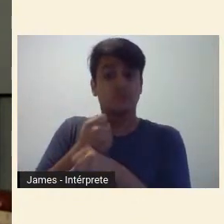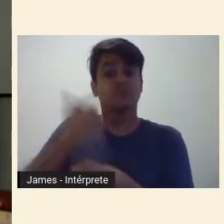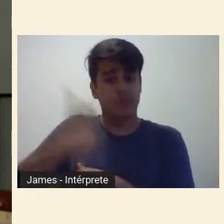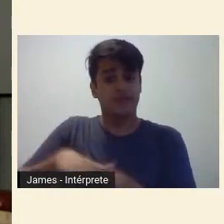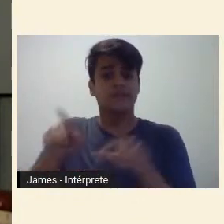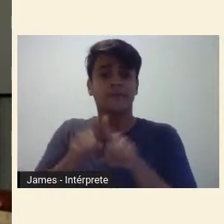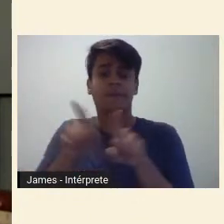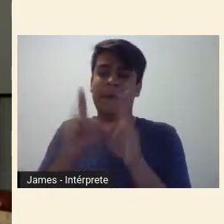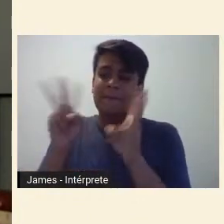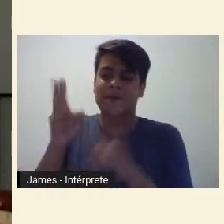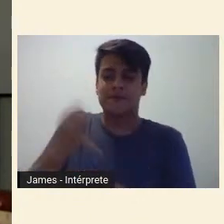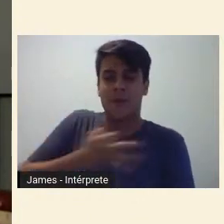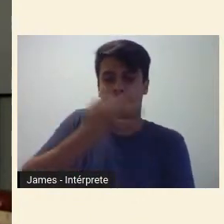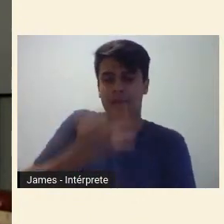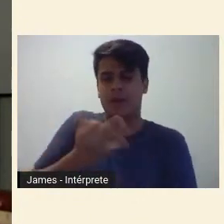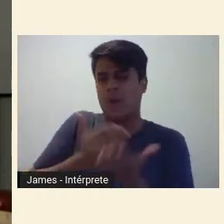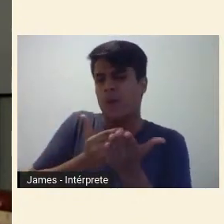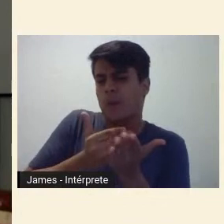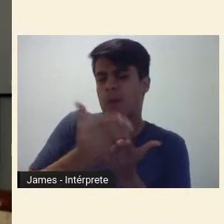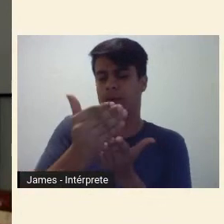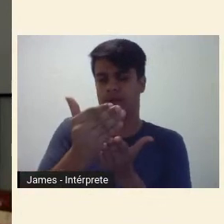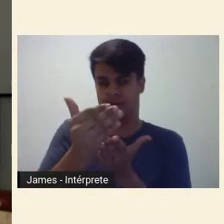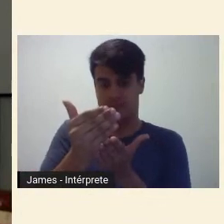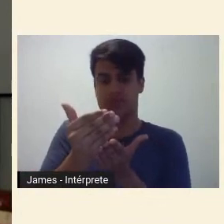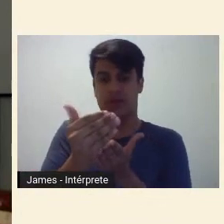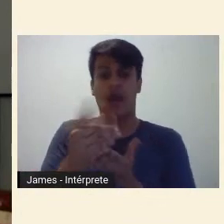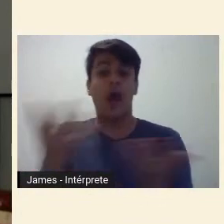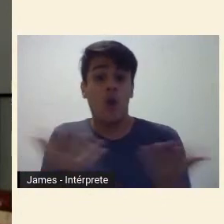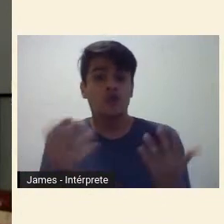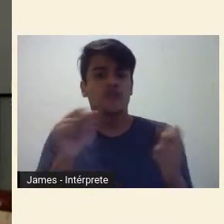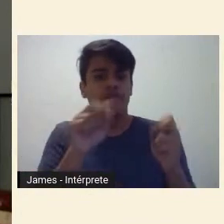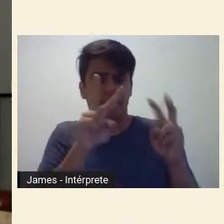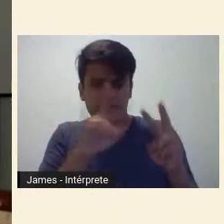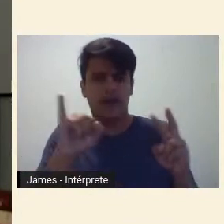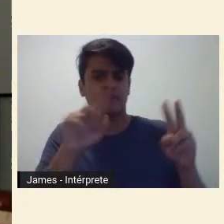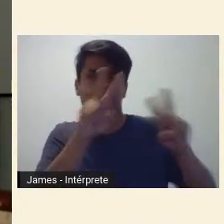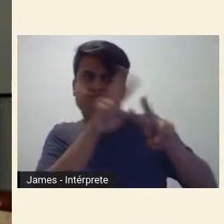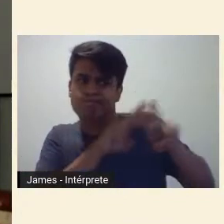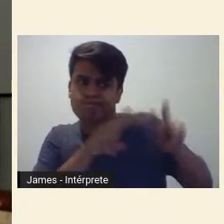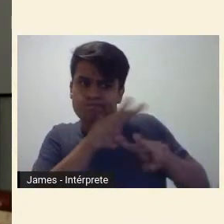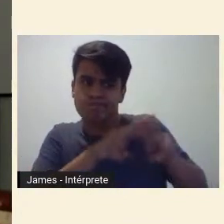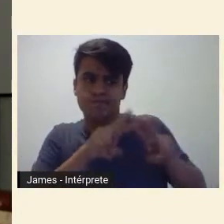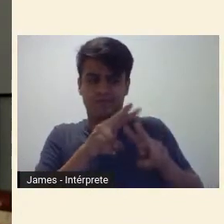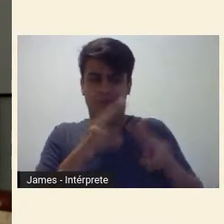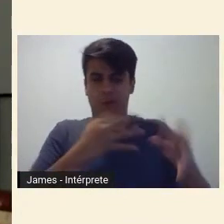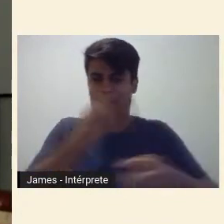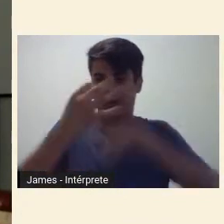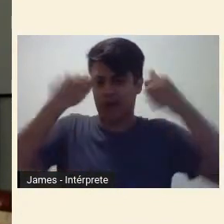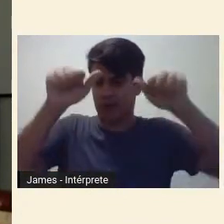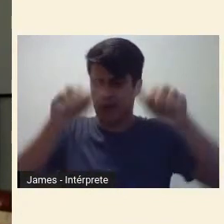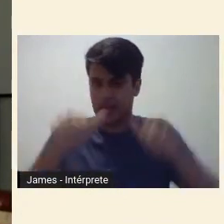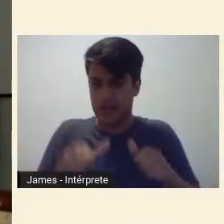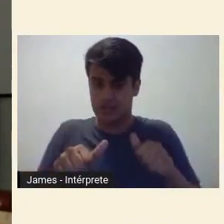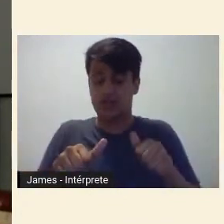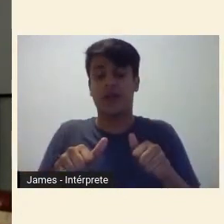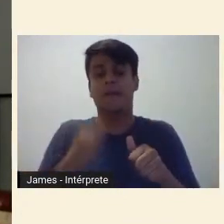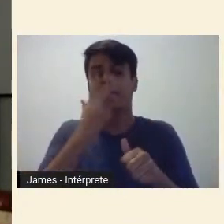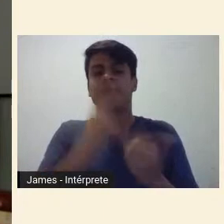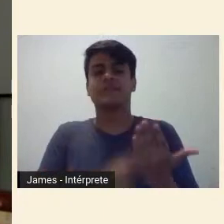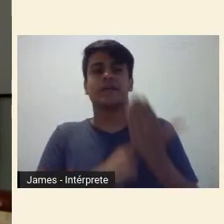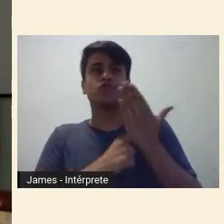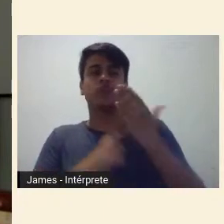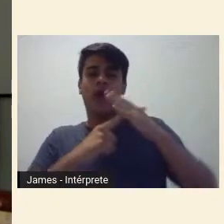o fato de comemorarmos criticamente a Semana e o modernismo de matriz paulista nos cria uma armadilha, ou melhor, um